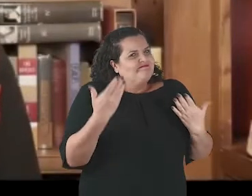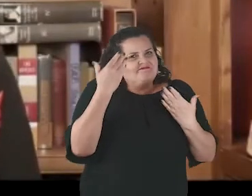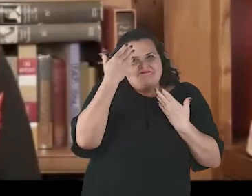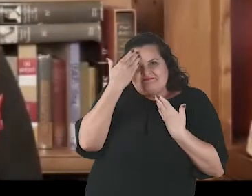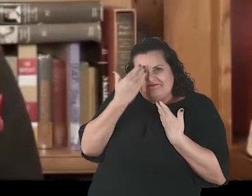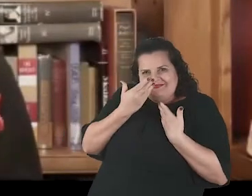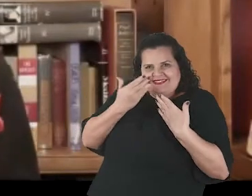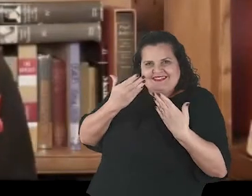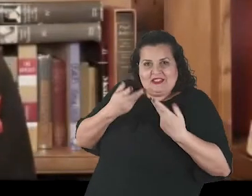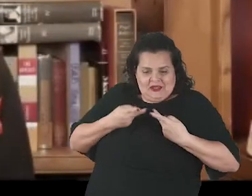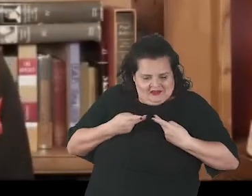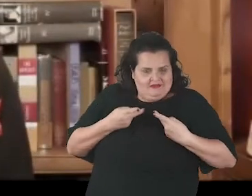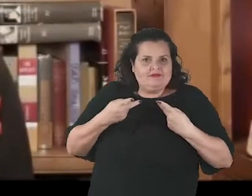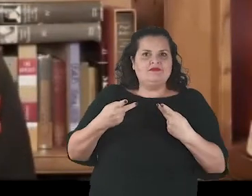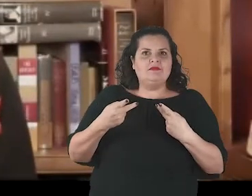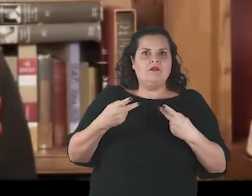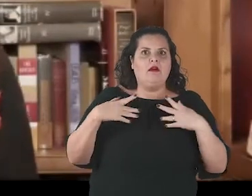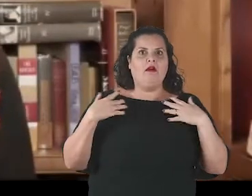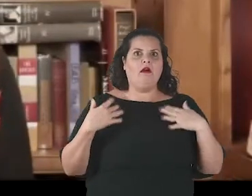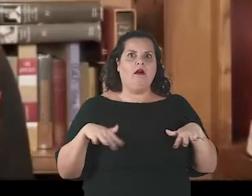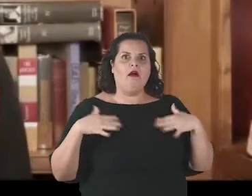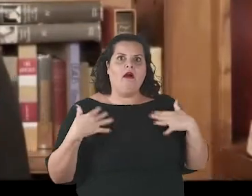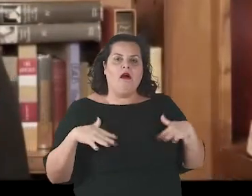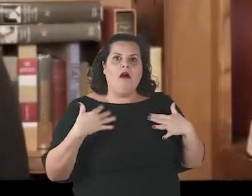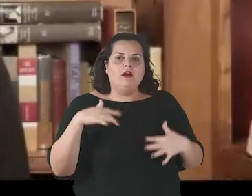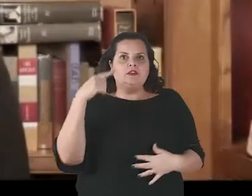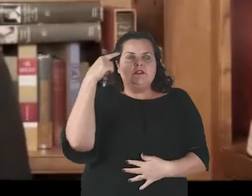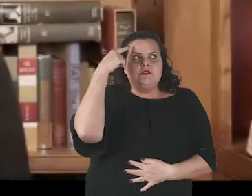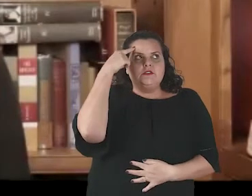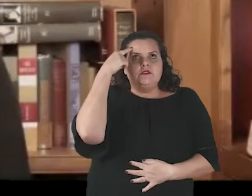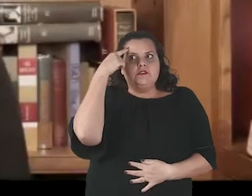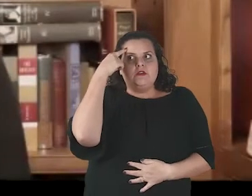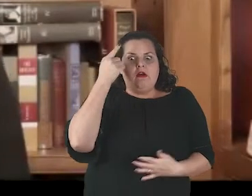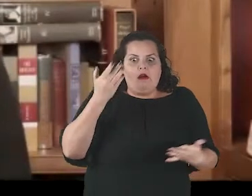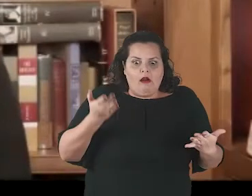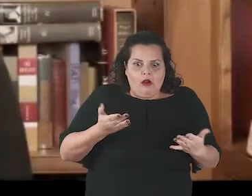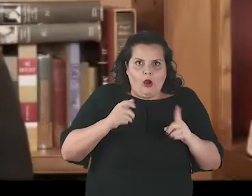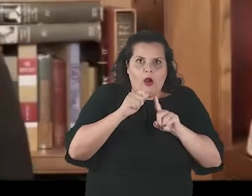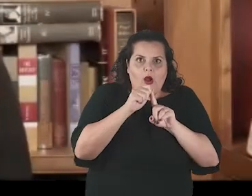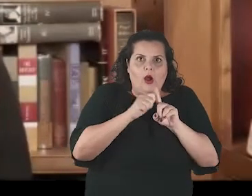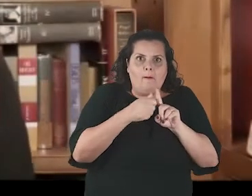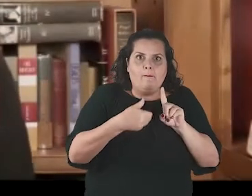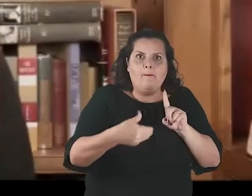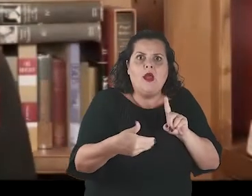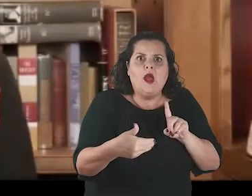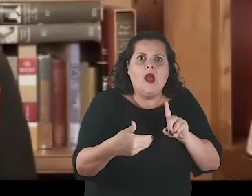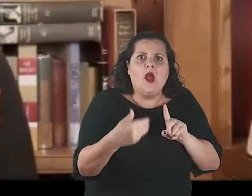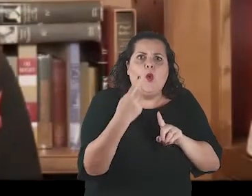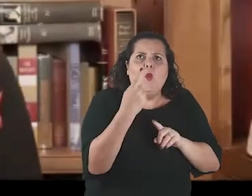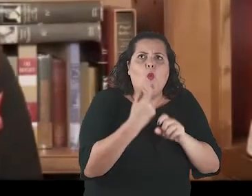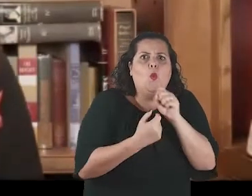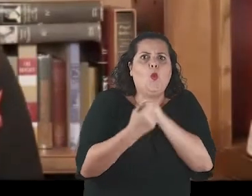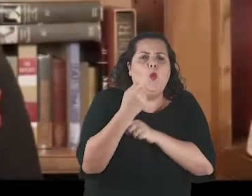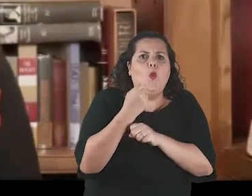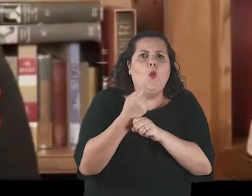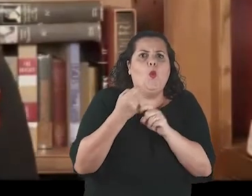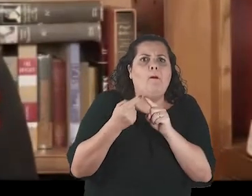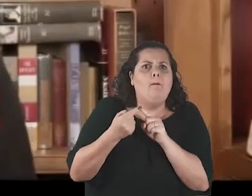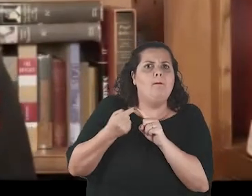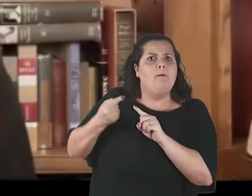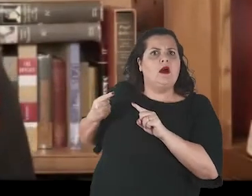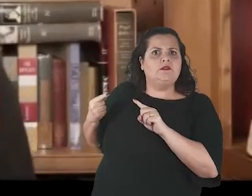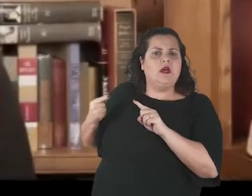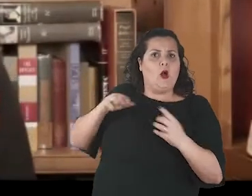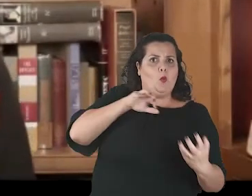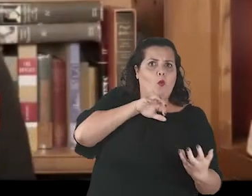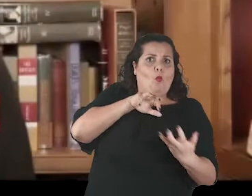É um tanto chocante pensar que neste mês, apenas um ano atrás, grande